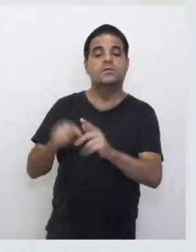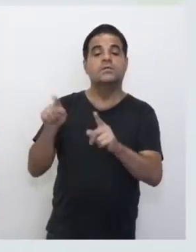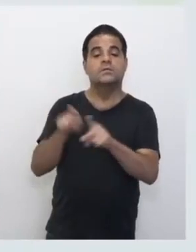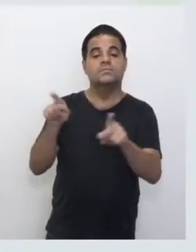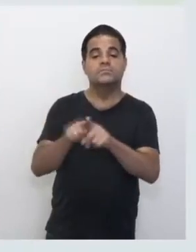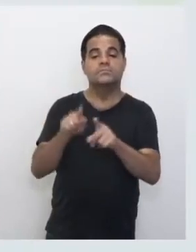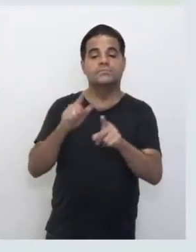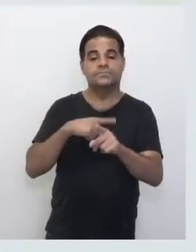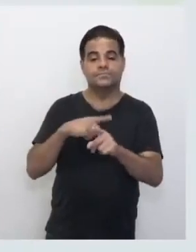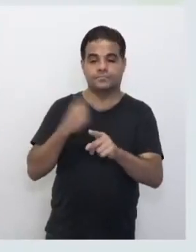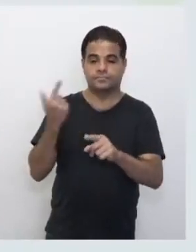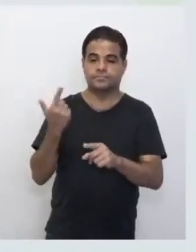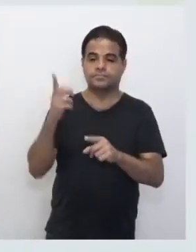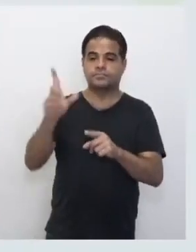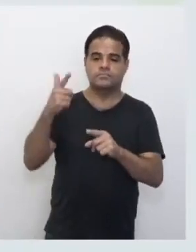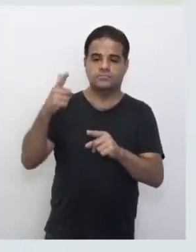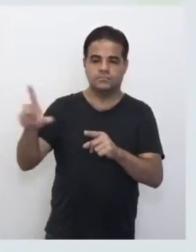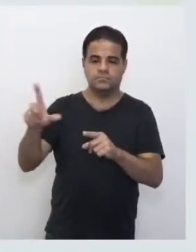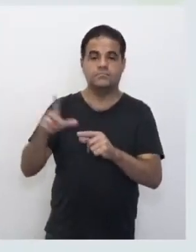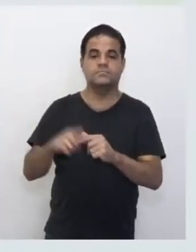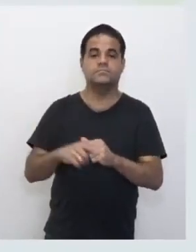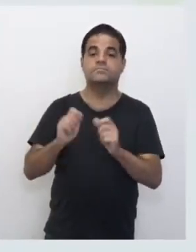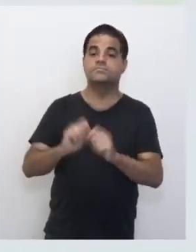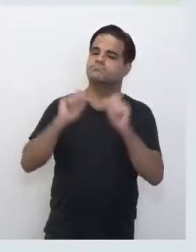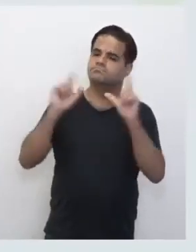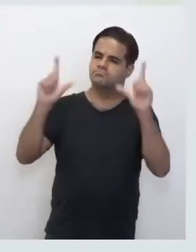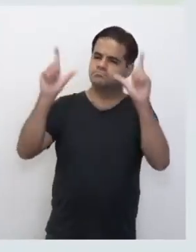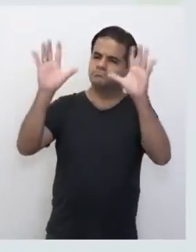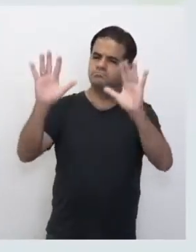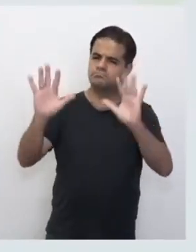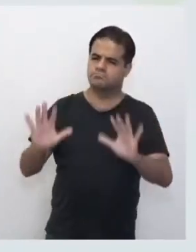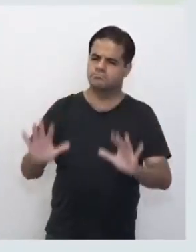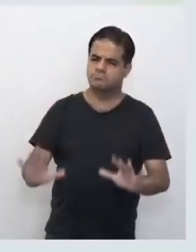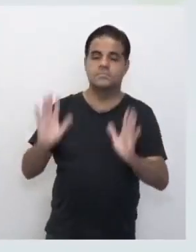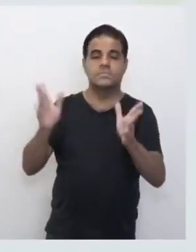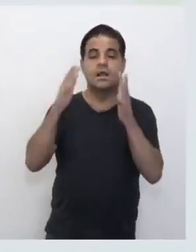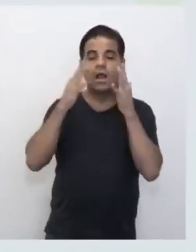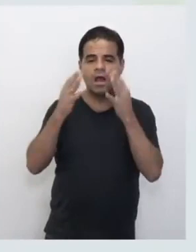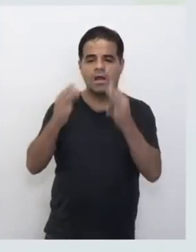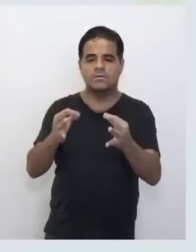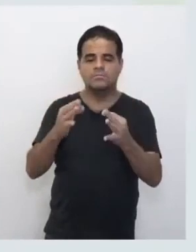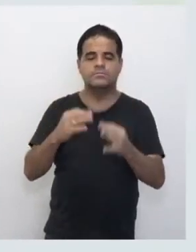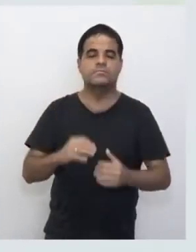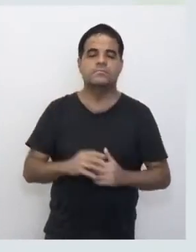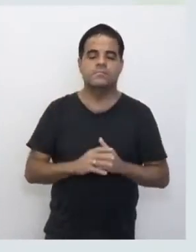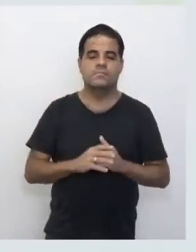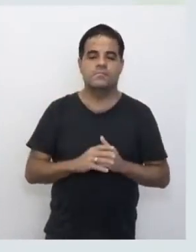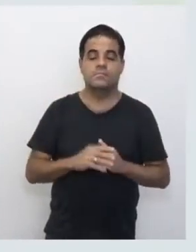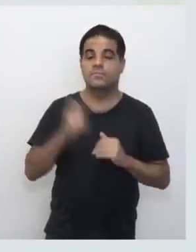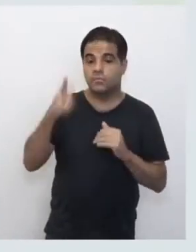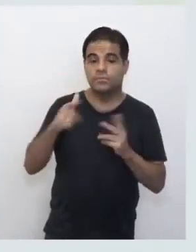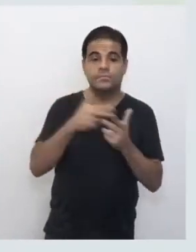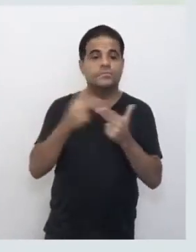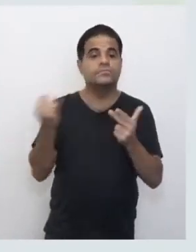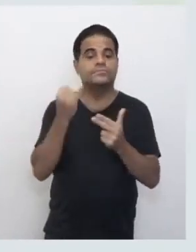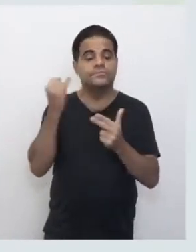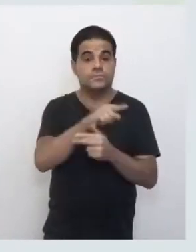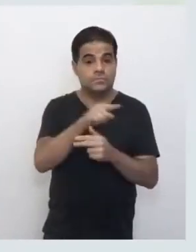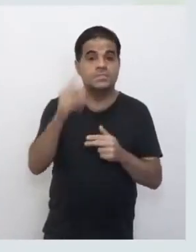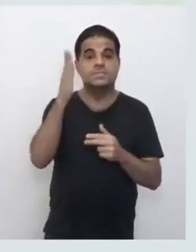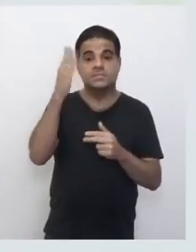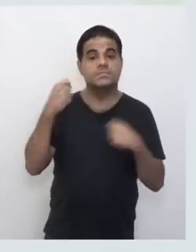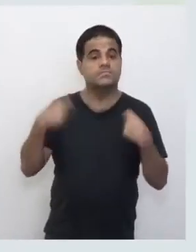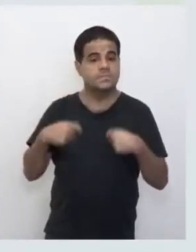temos o Outros. Esse Outros a gente já vai olhar aqui com mais calma. Outra coisa que é importante vocês saberem,